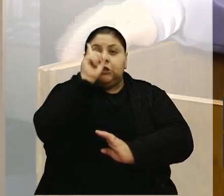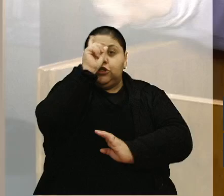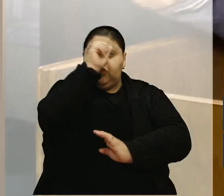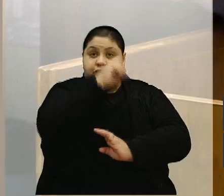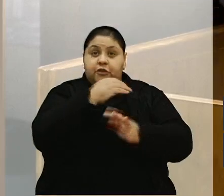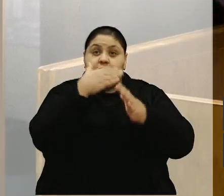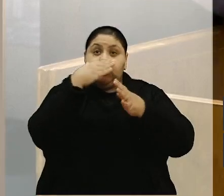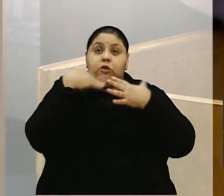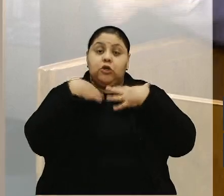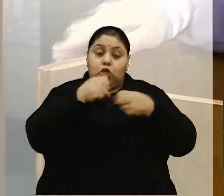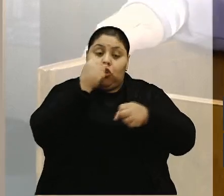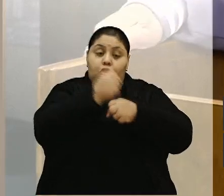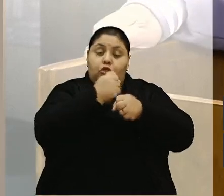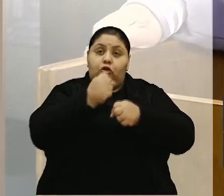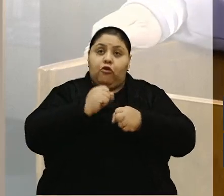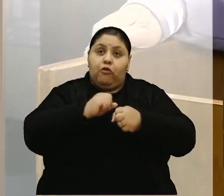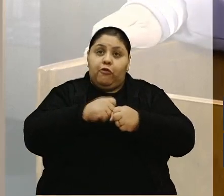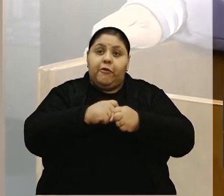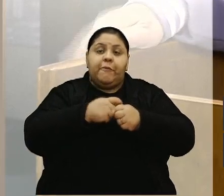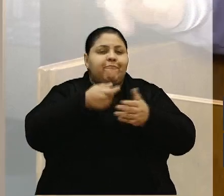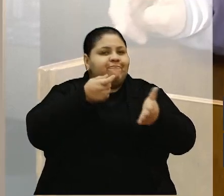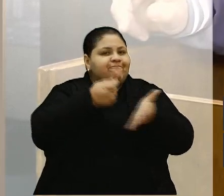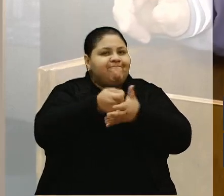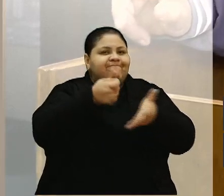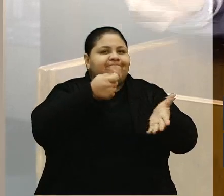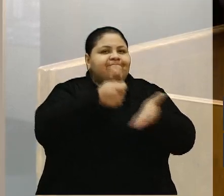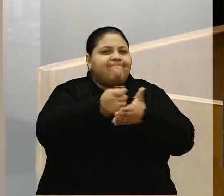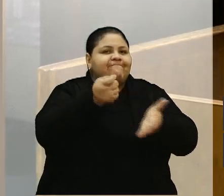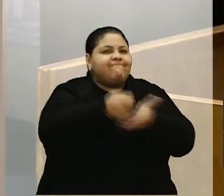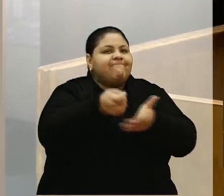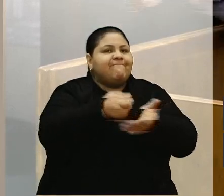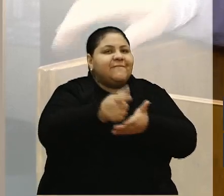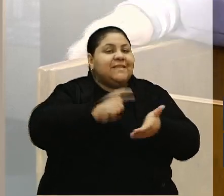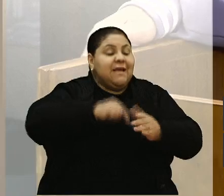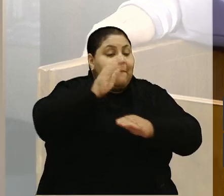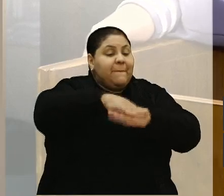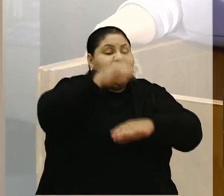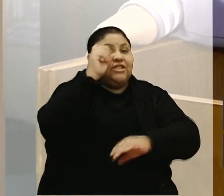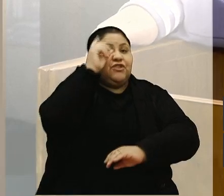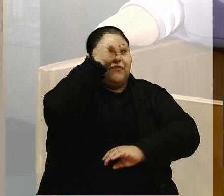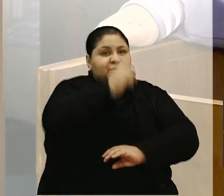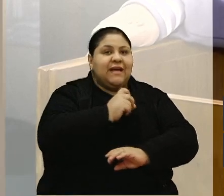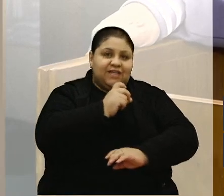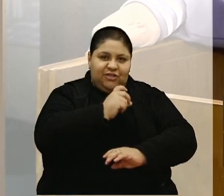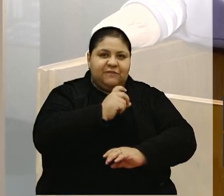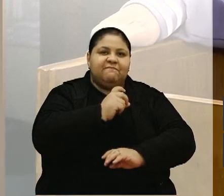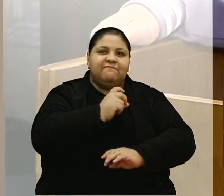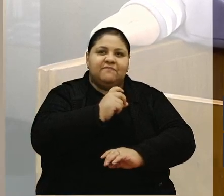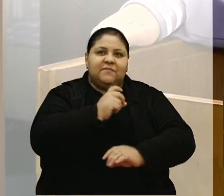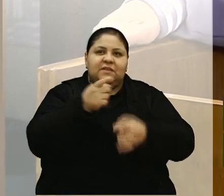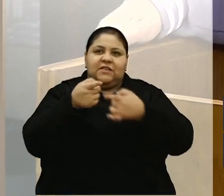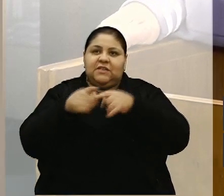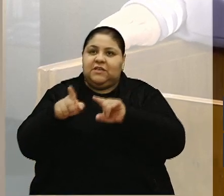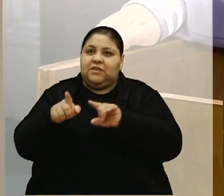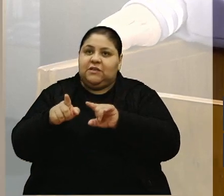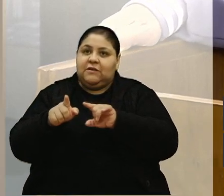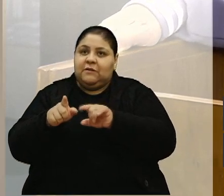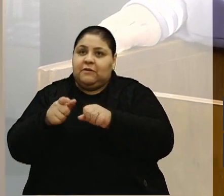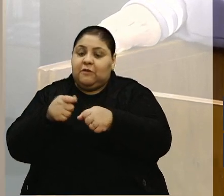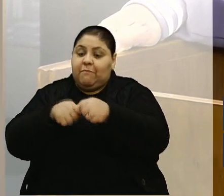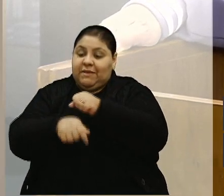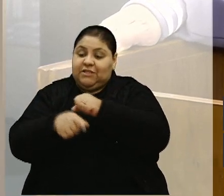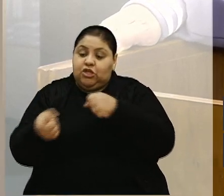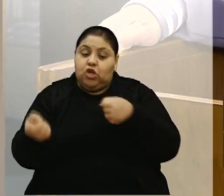a Secretaria de Obra sempre paga o preço mais alto. Você tem pouco dinheiro a obra para depois. Mas esse recurso